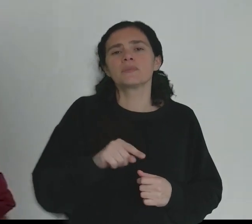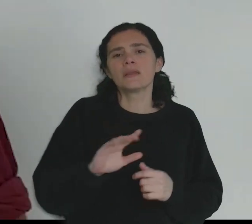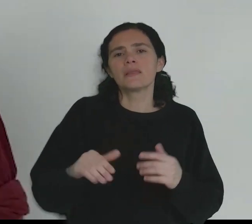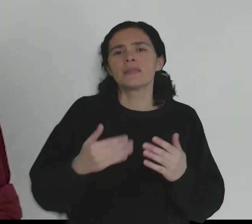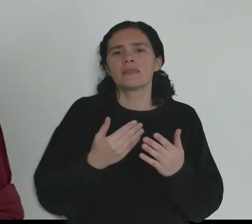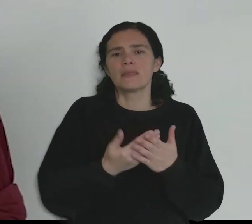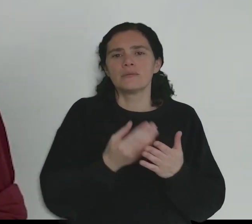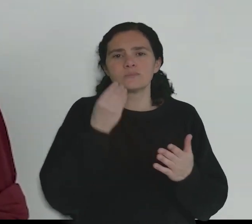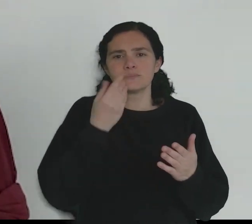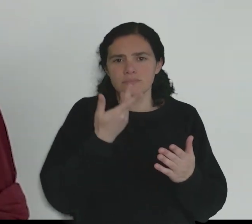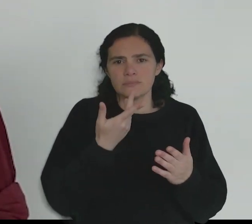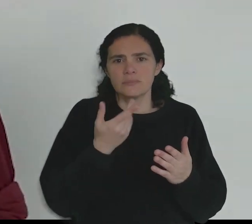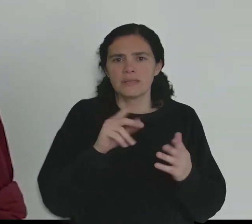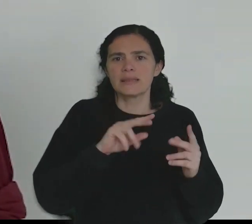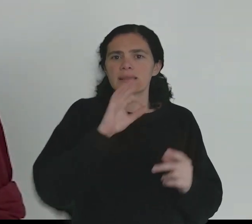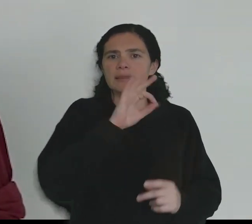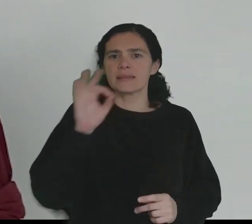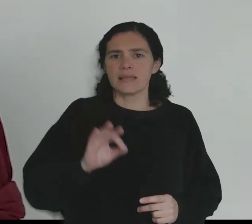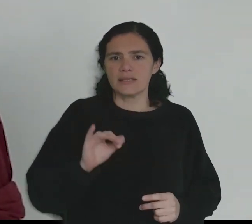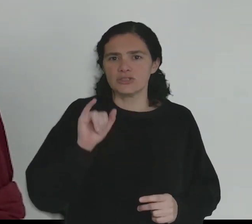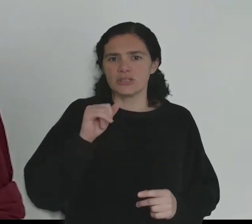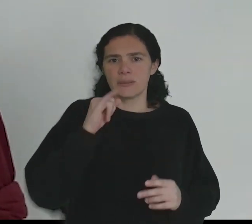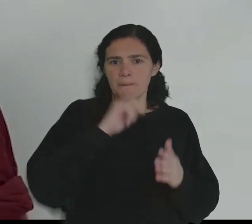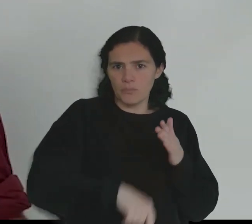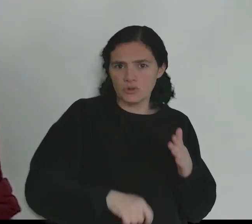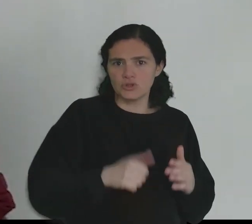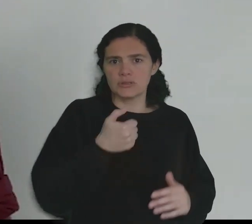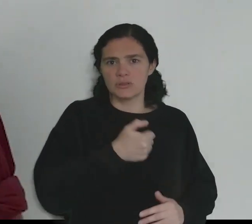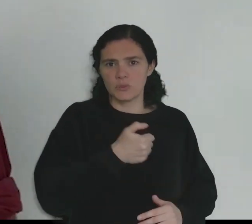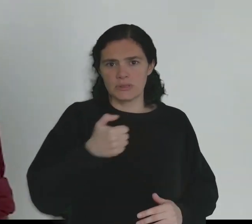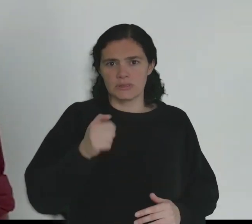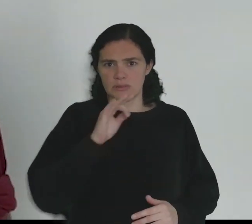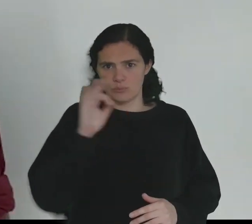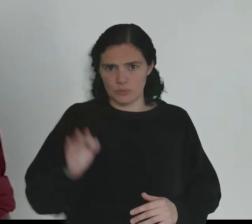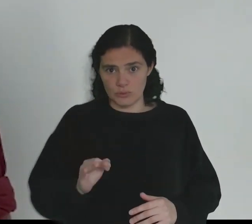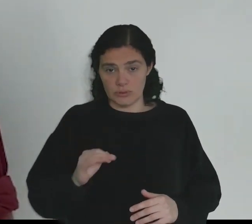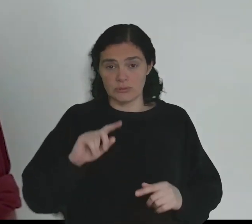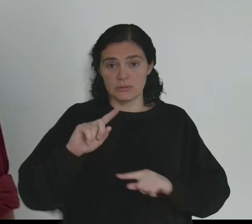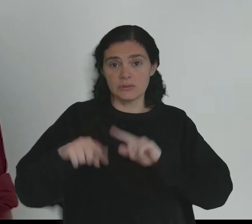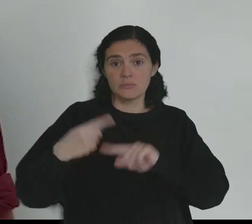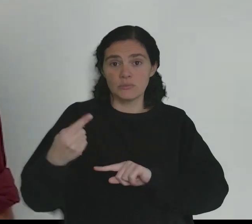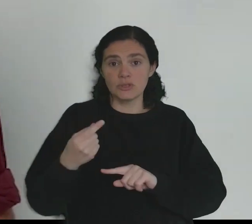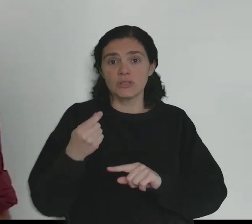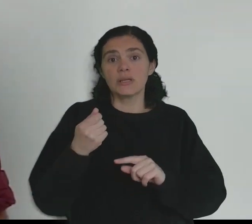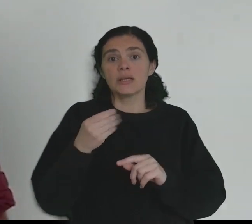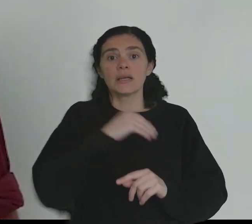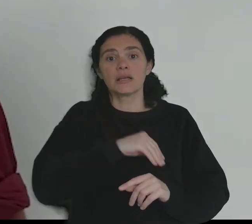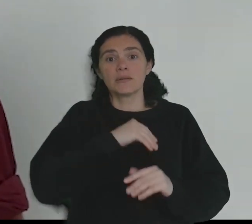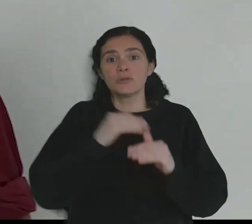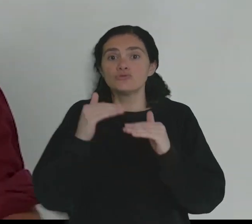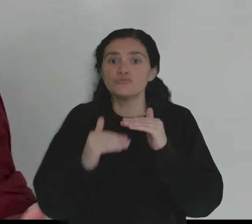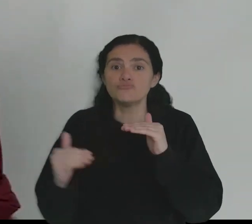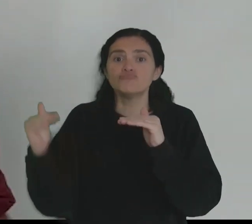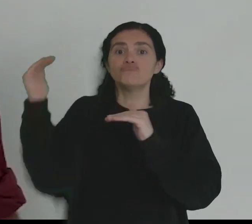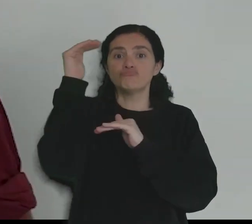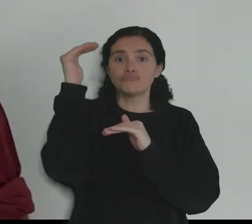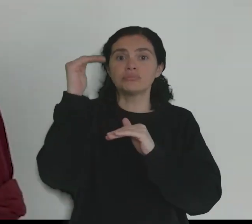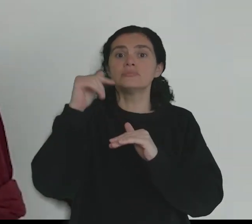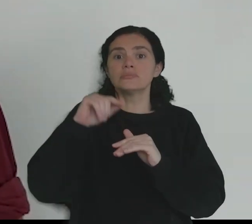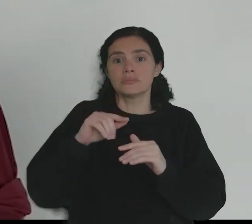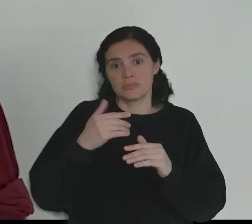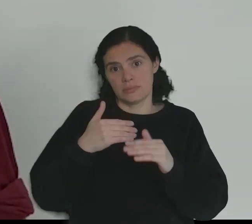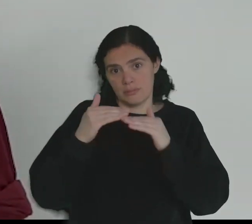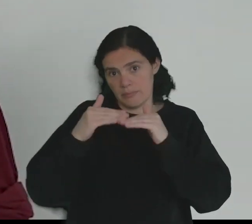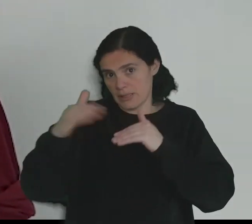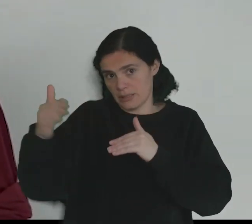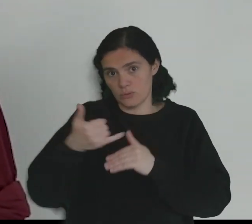para o qual seria aplicável uma taxa de imposto de 55%. E depois, para os rendimentos mais elevados de